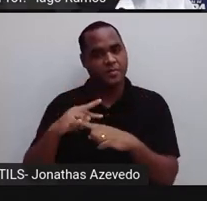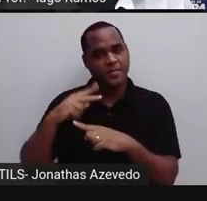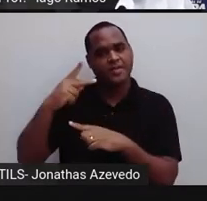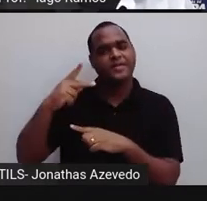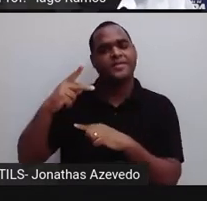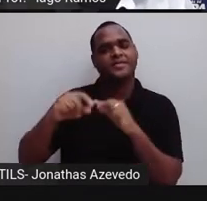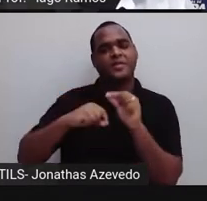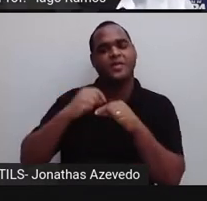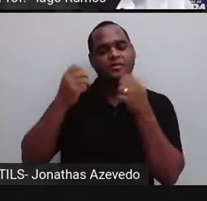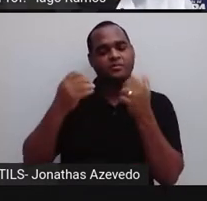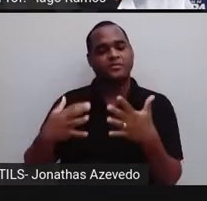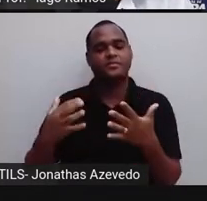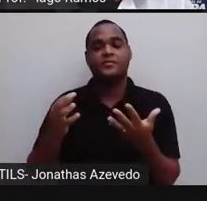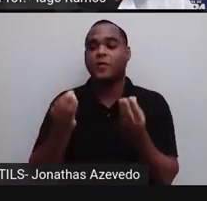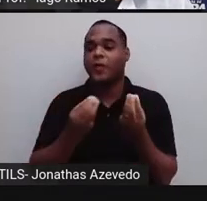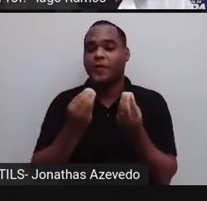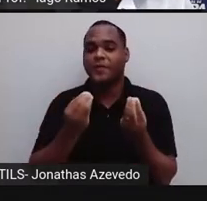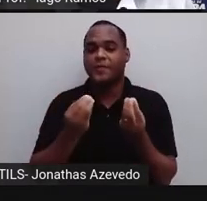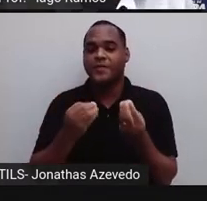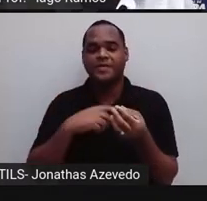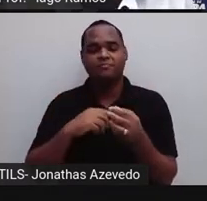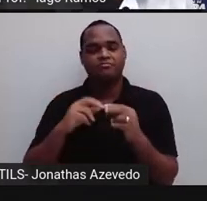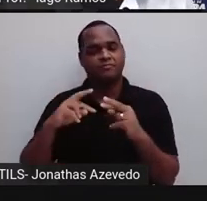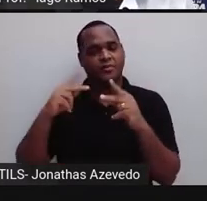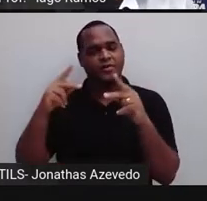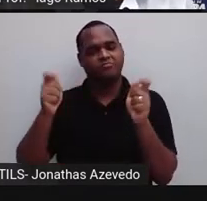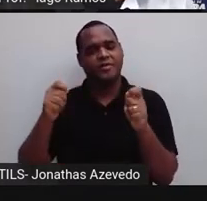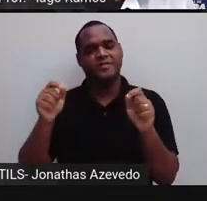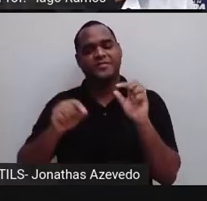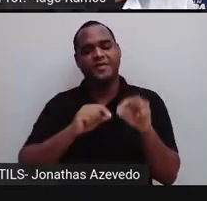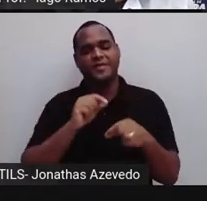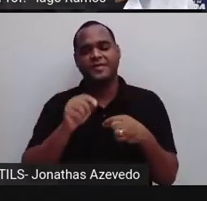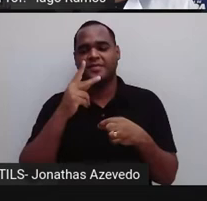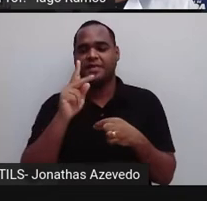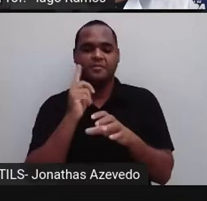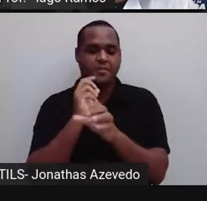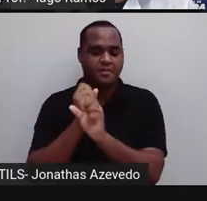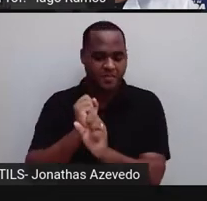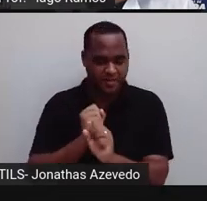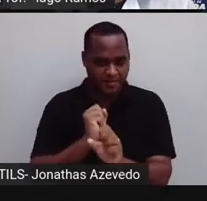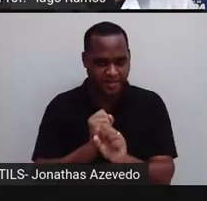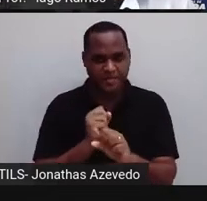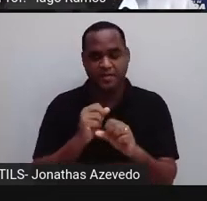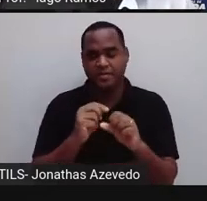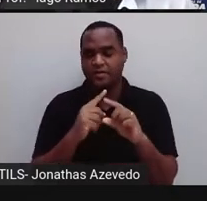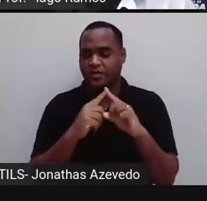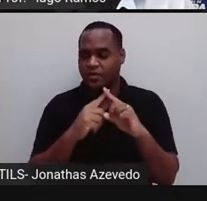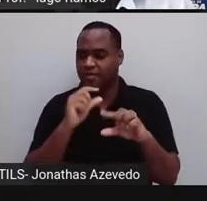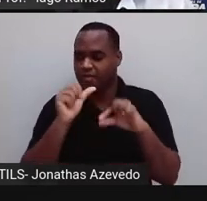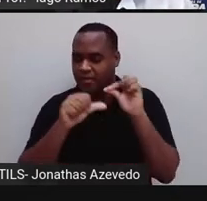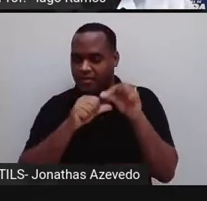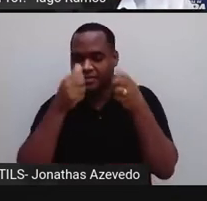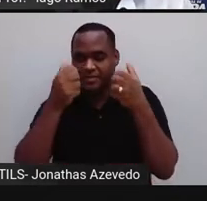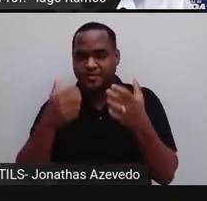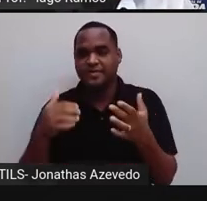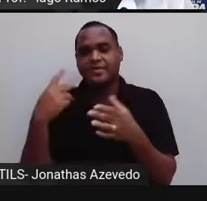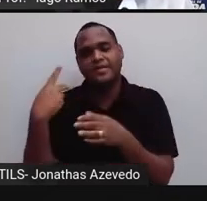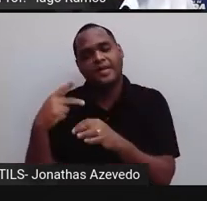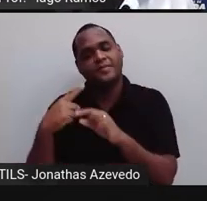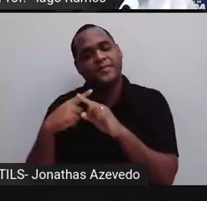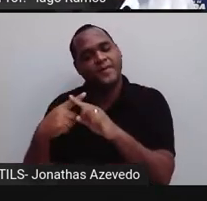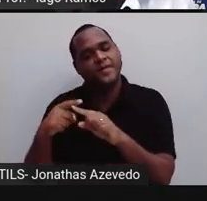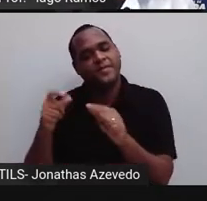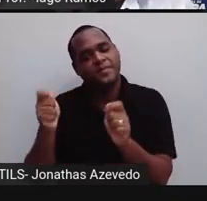e essa operação potenciação nada mais é do que você fazer uma multiplicação, onde nessa multiplicação só